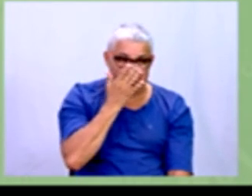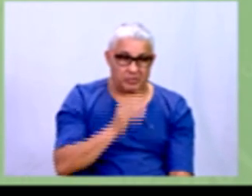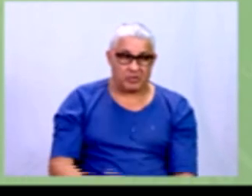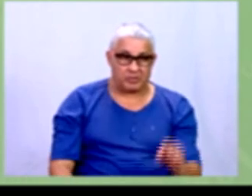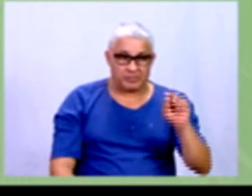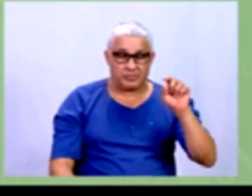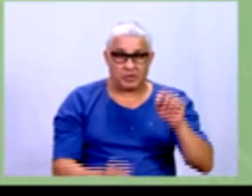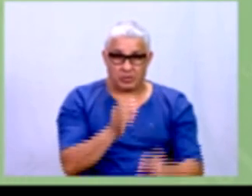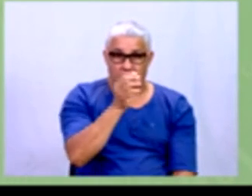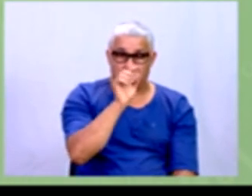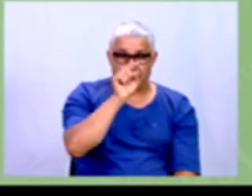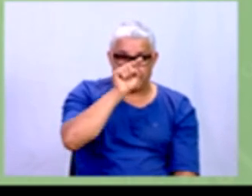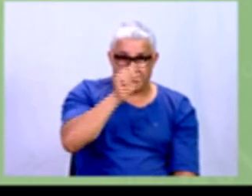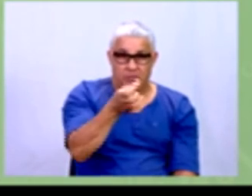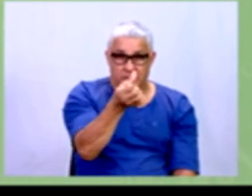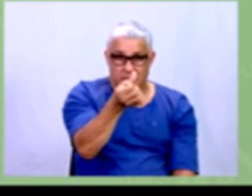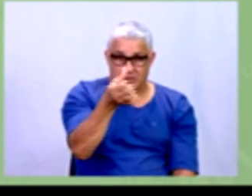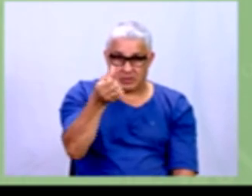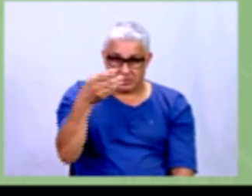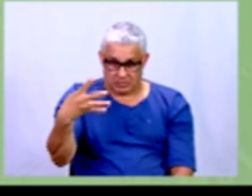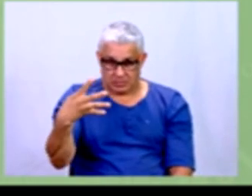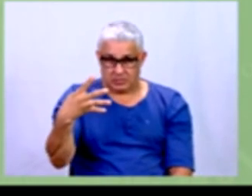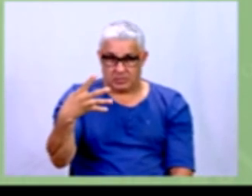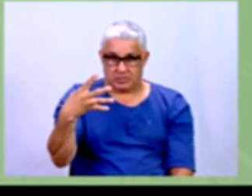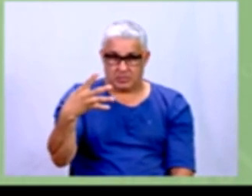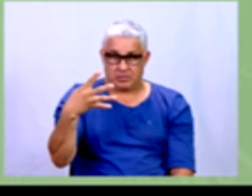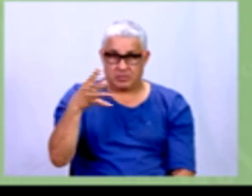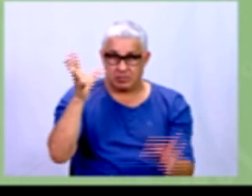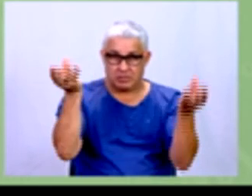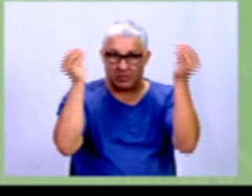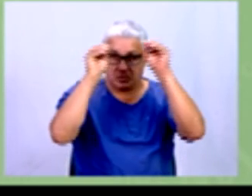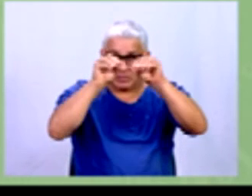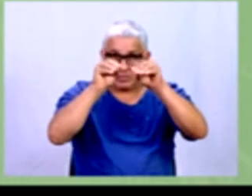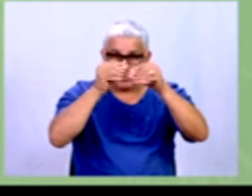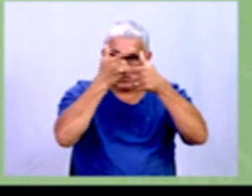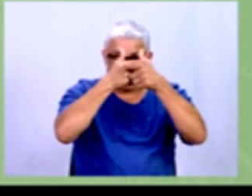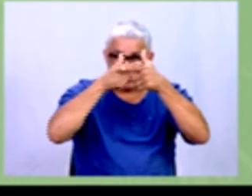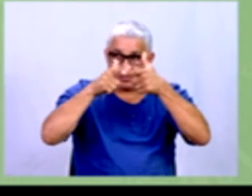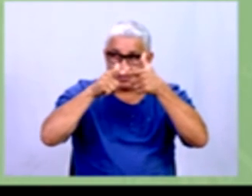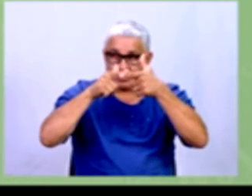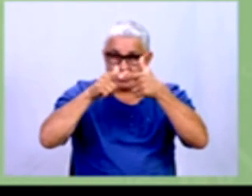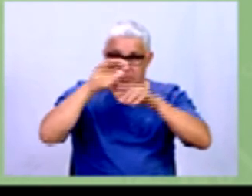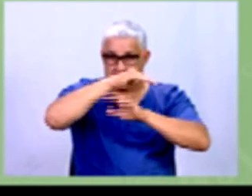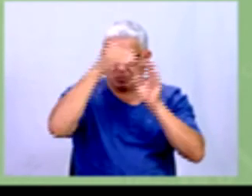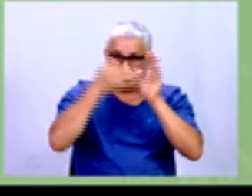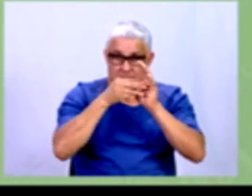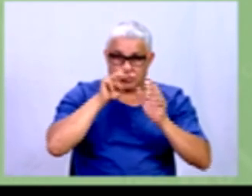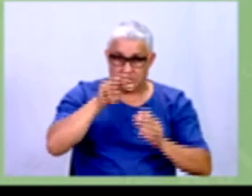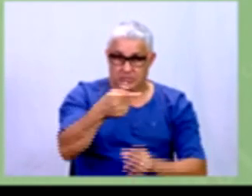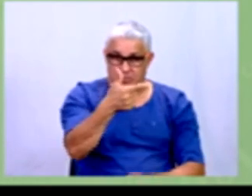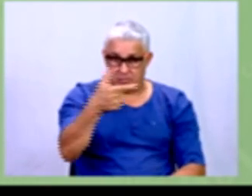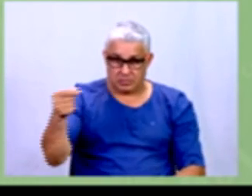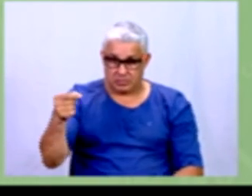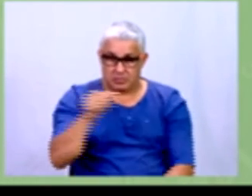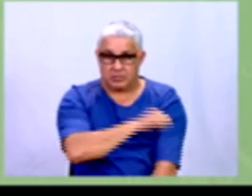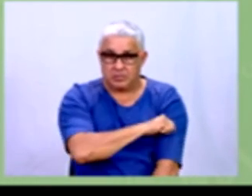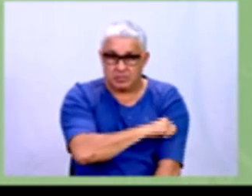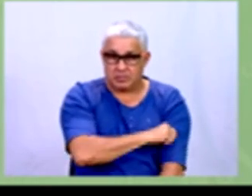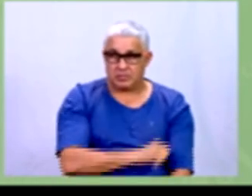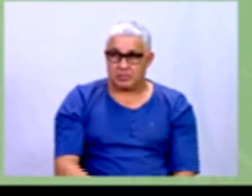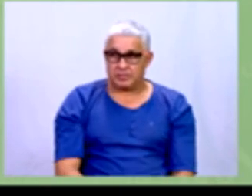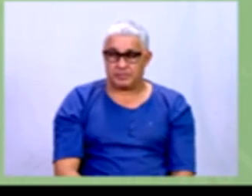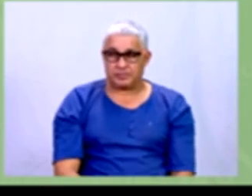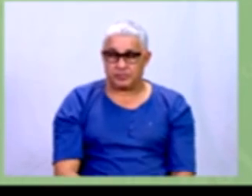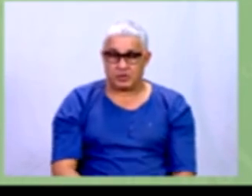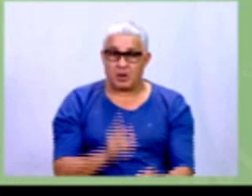.664. O dado está aqui. Então, a gente vai pegar esse dado e dividir pelo total, que são 3.200. Aqui